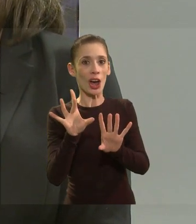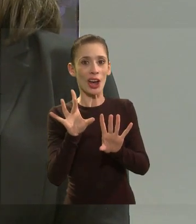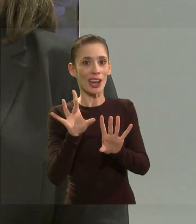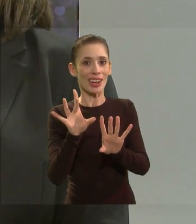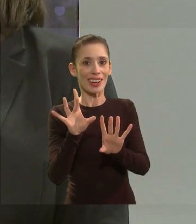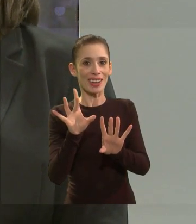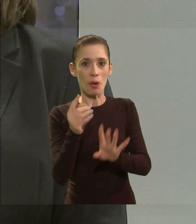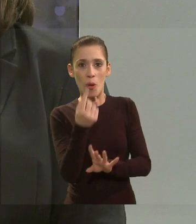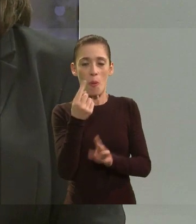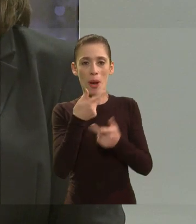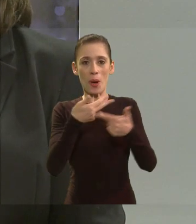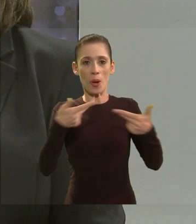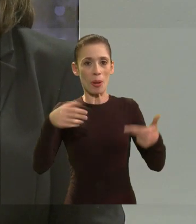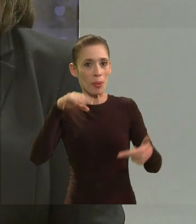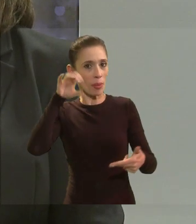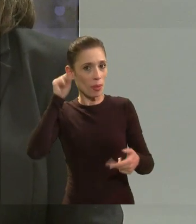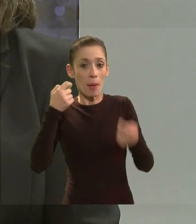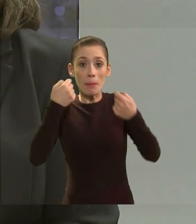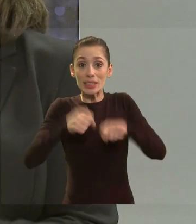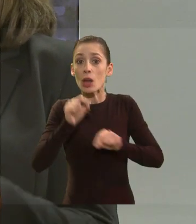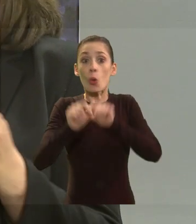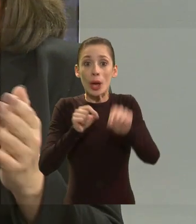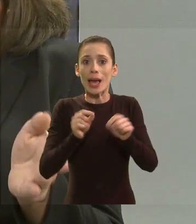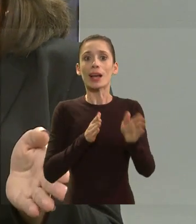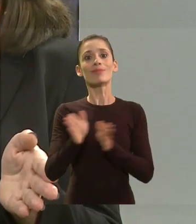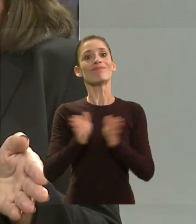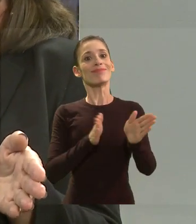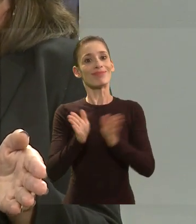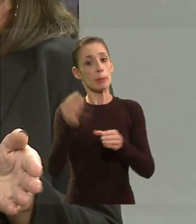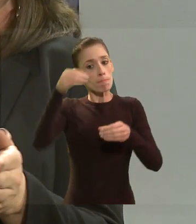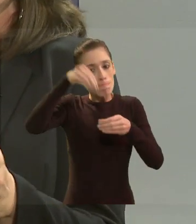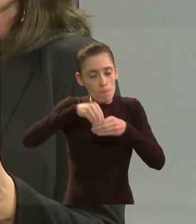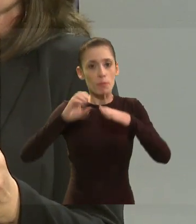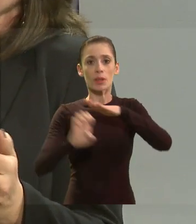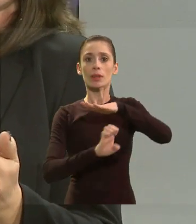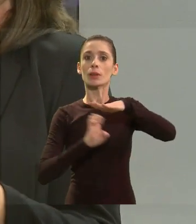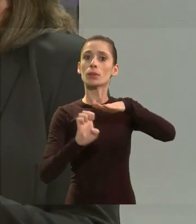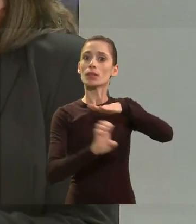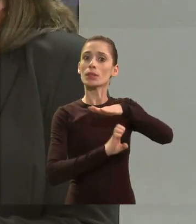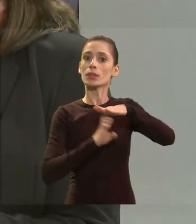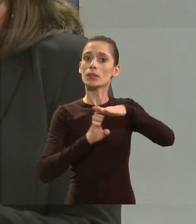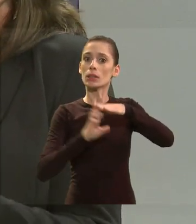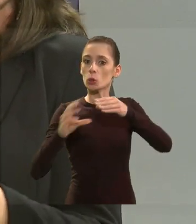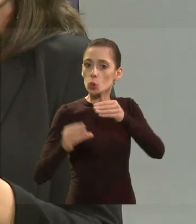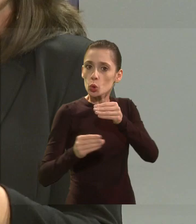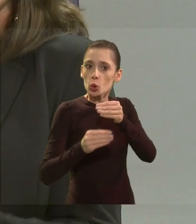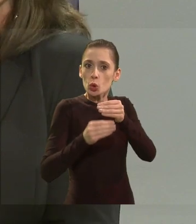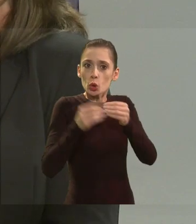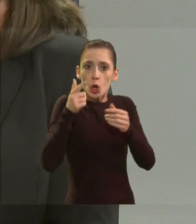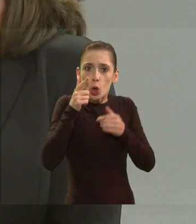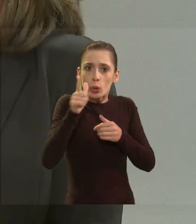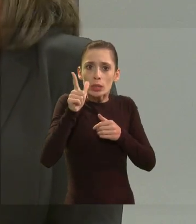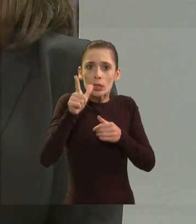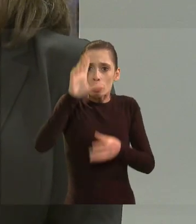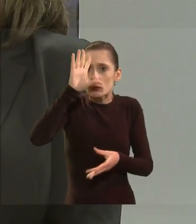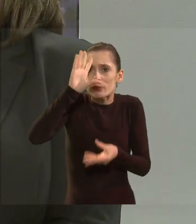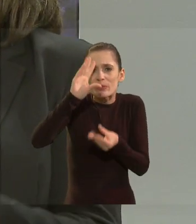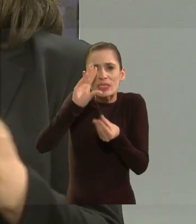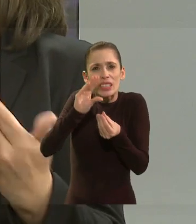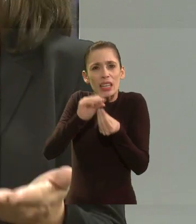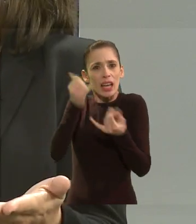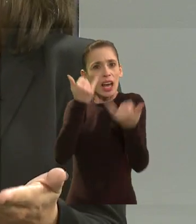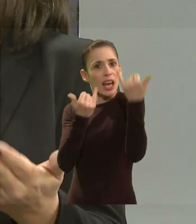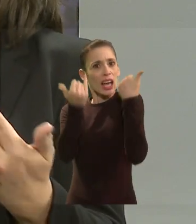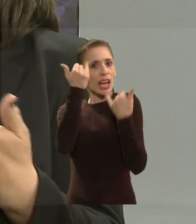né, então você tem que promover uma questão da acessibilidade para ter compensado a questão de ela ter acesso às